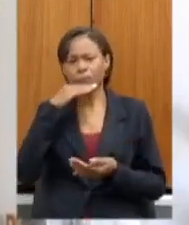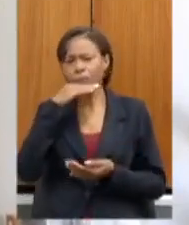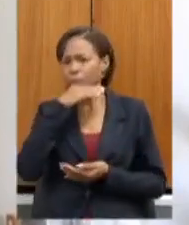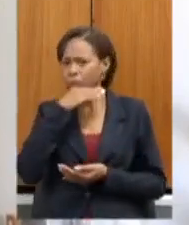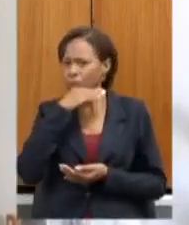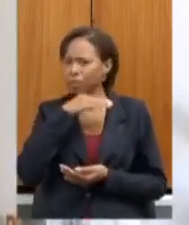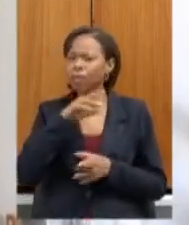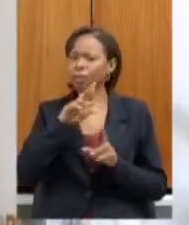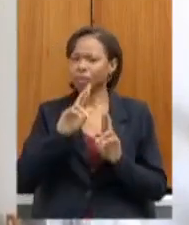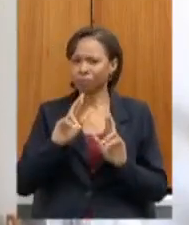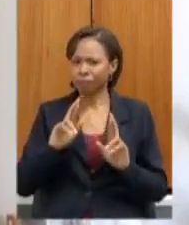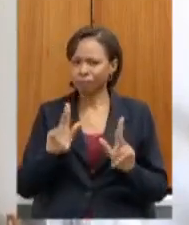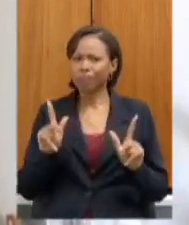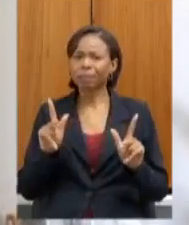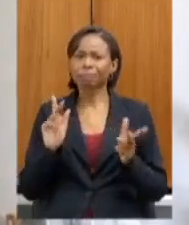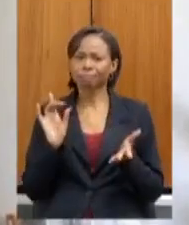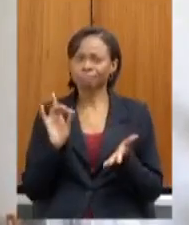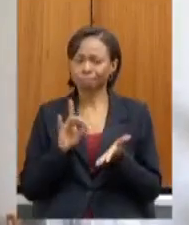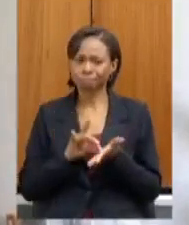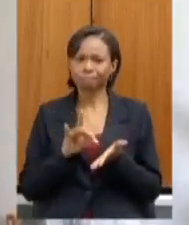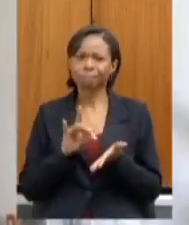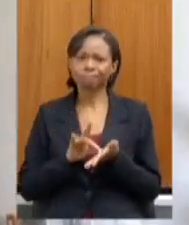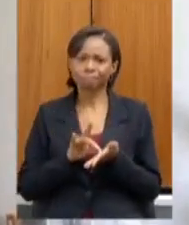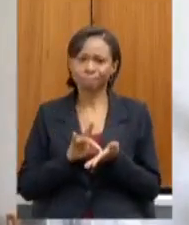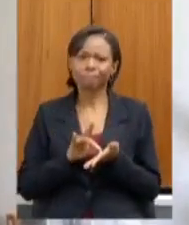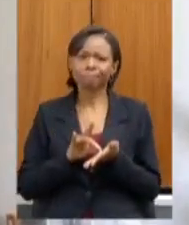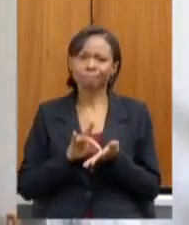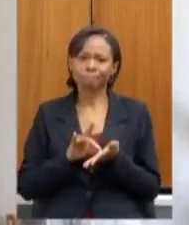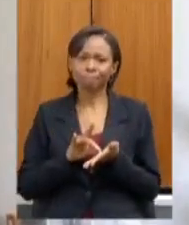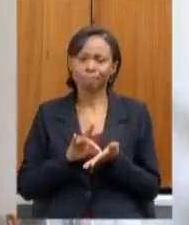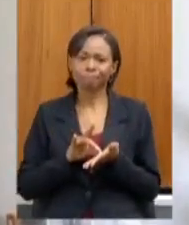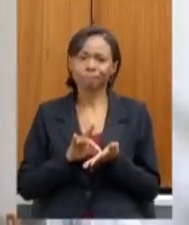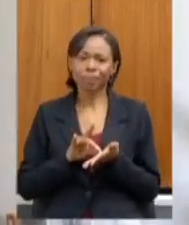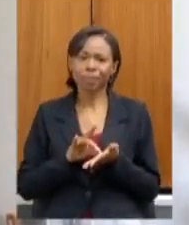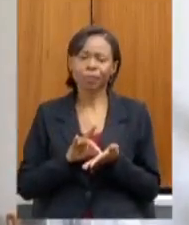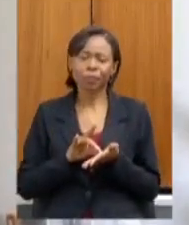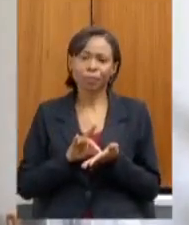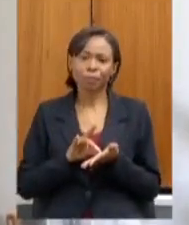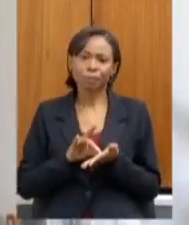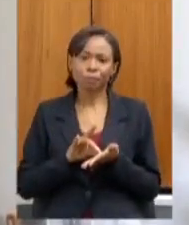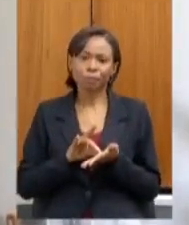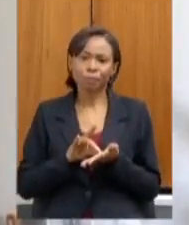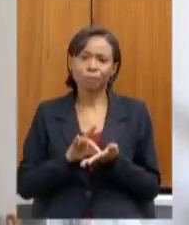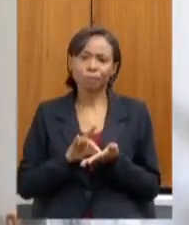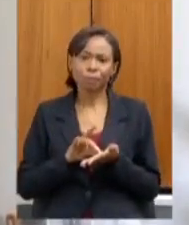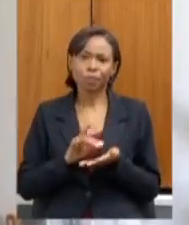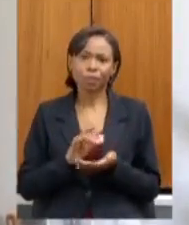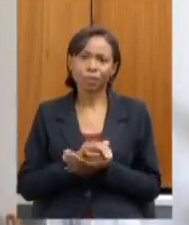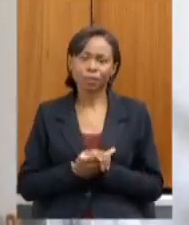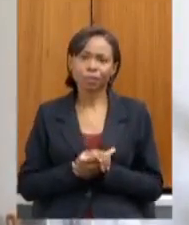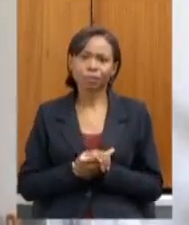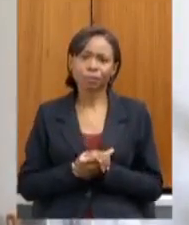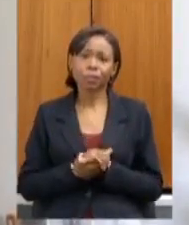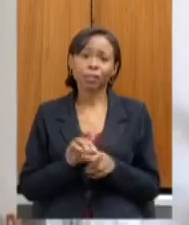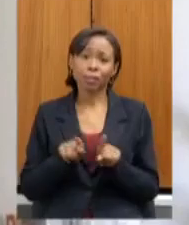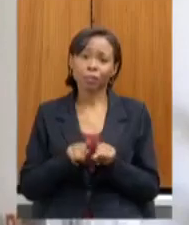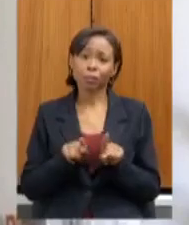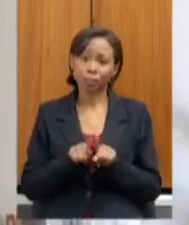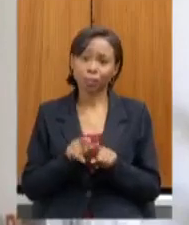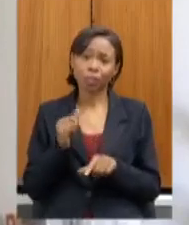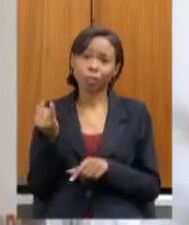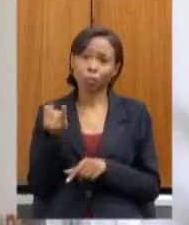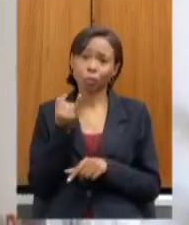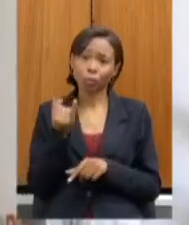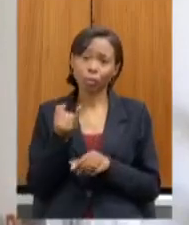realmente grande para que as coisas fossem aperfeiçoadas e a importância de aceitar